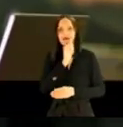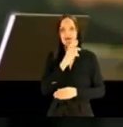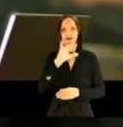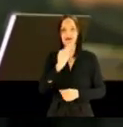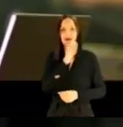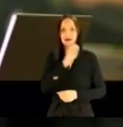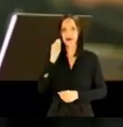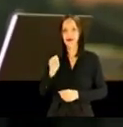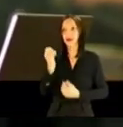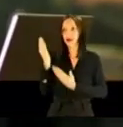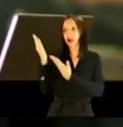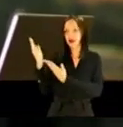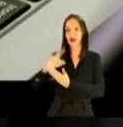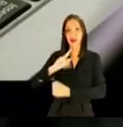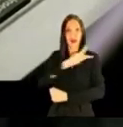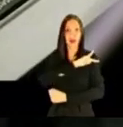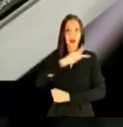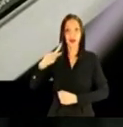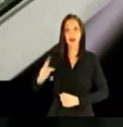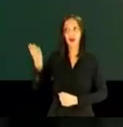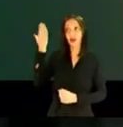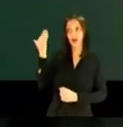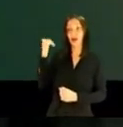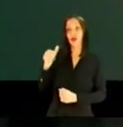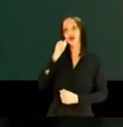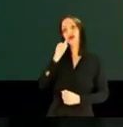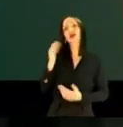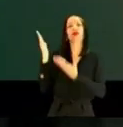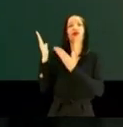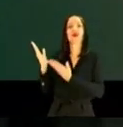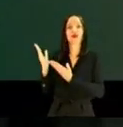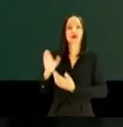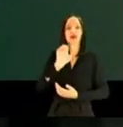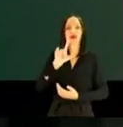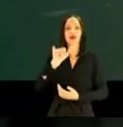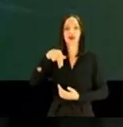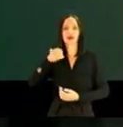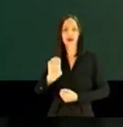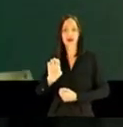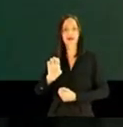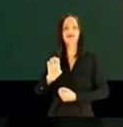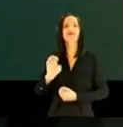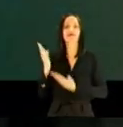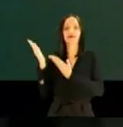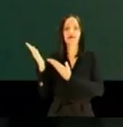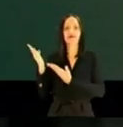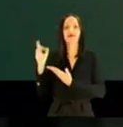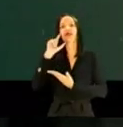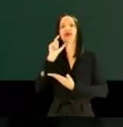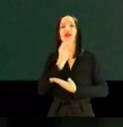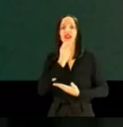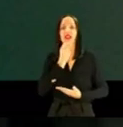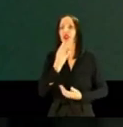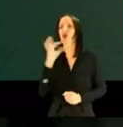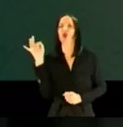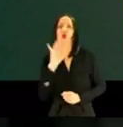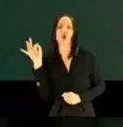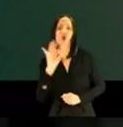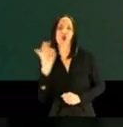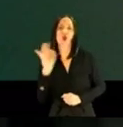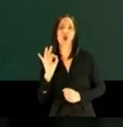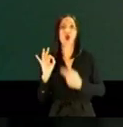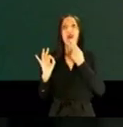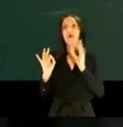é uma associação chamada Acre. A presidente da Acre, na época, era esta mulher, Elaine Targinho.